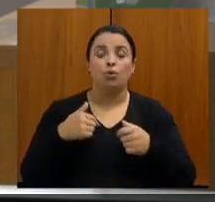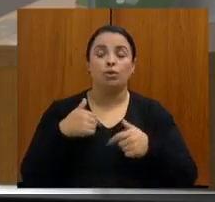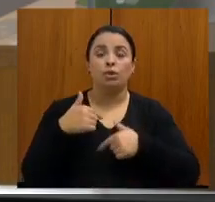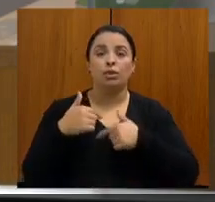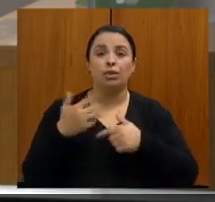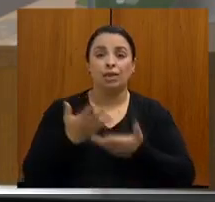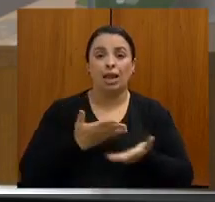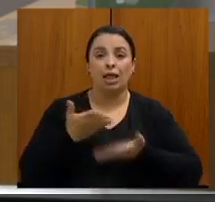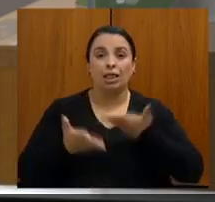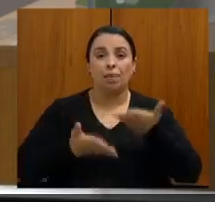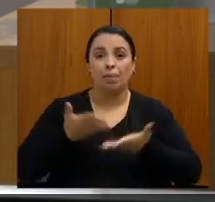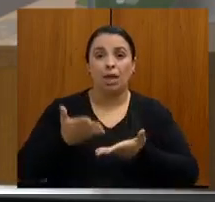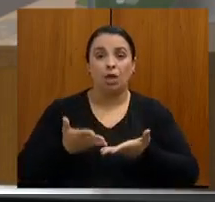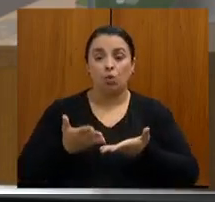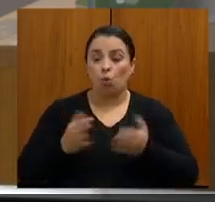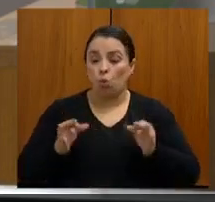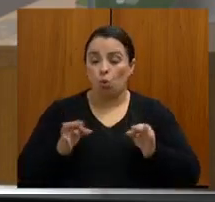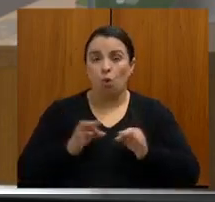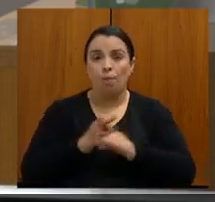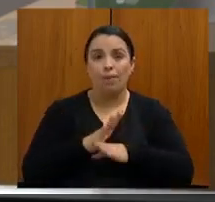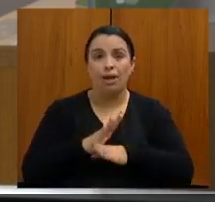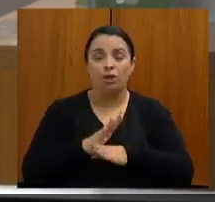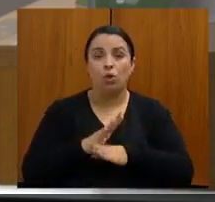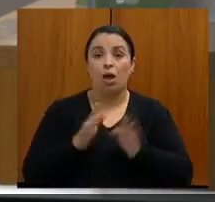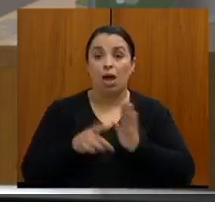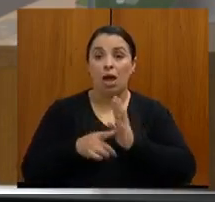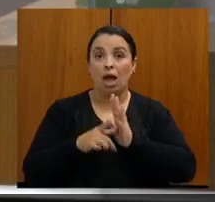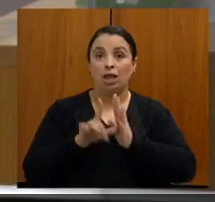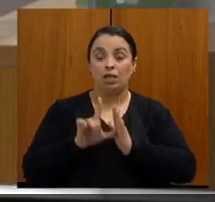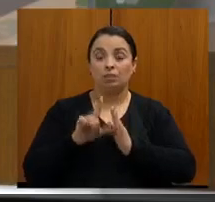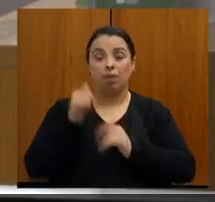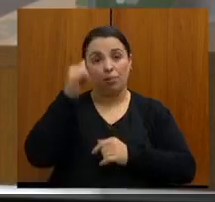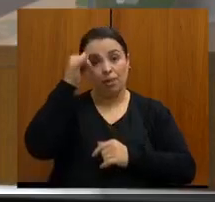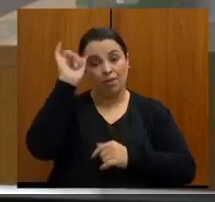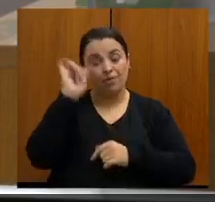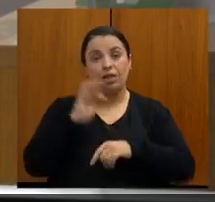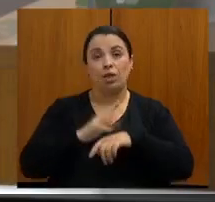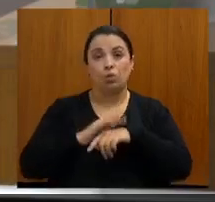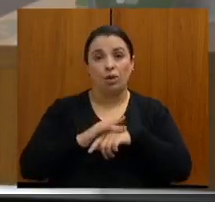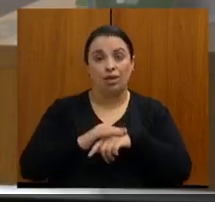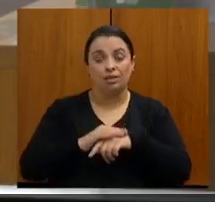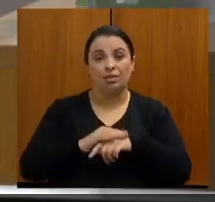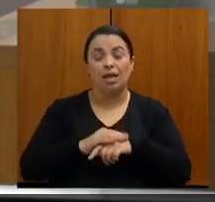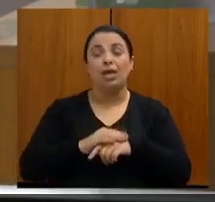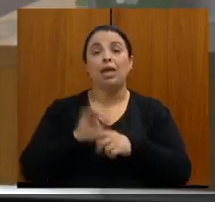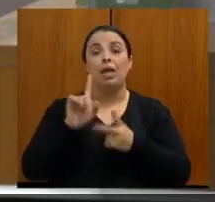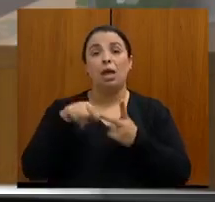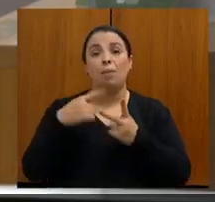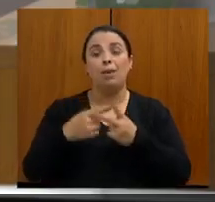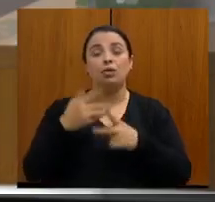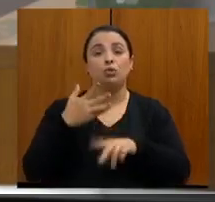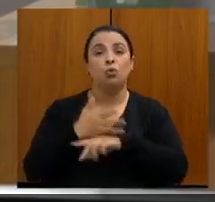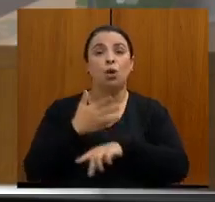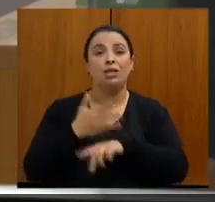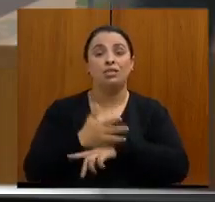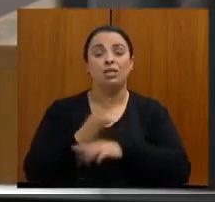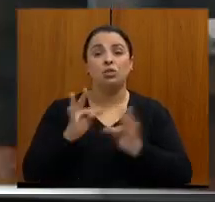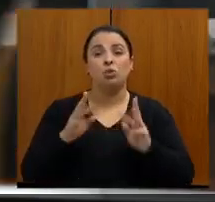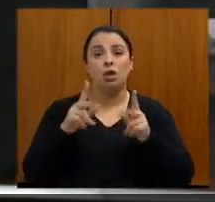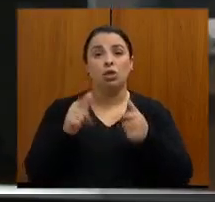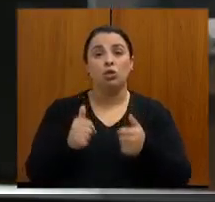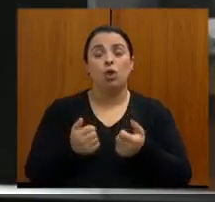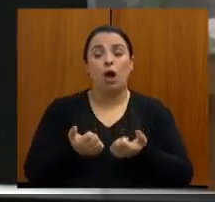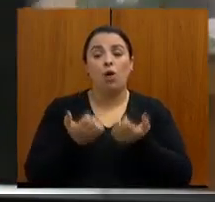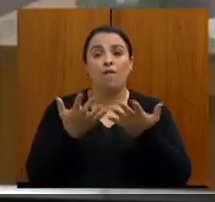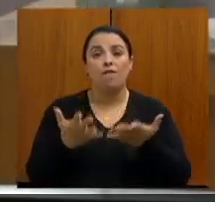à recuperação dos cuidados paliativos e, além do mais, o acesso aos serviços conforme a